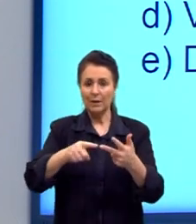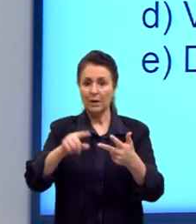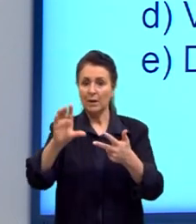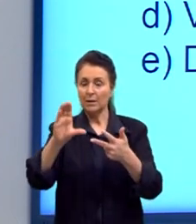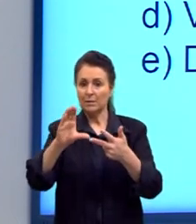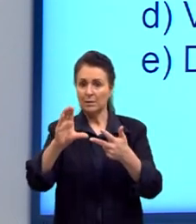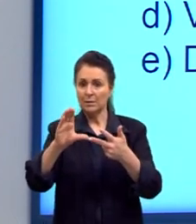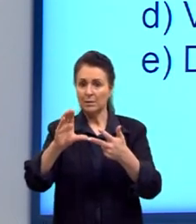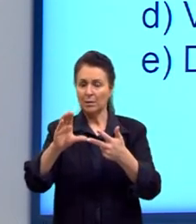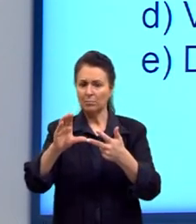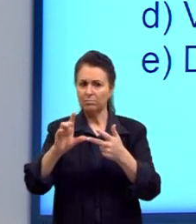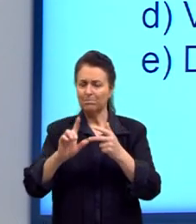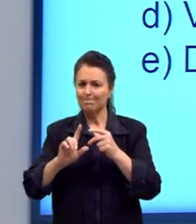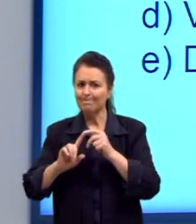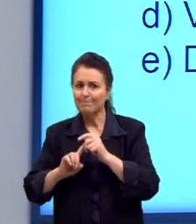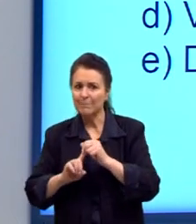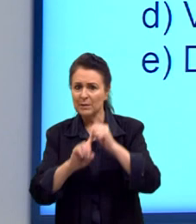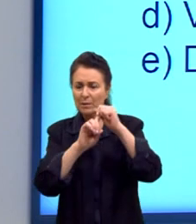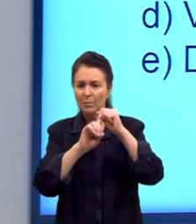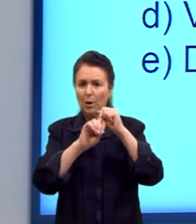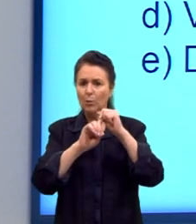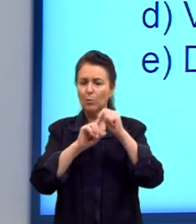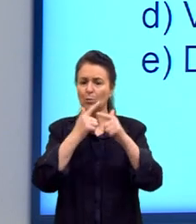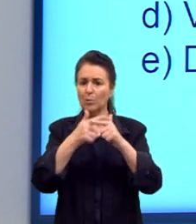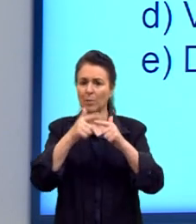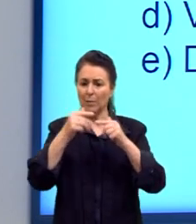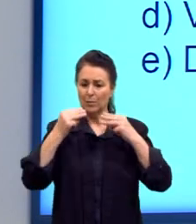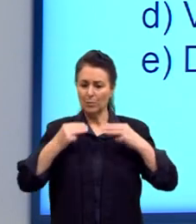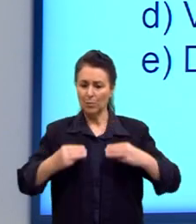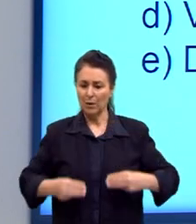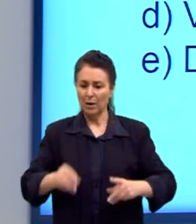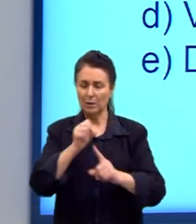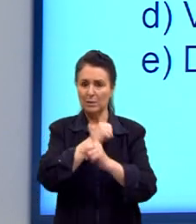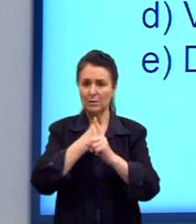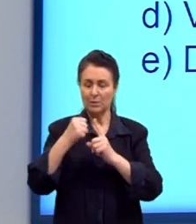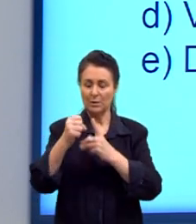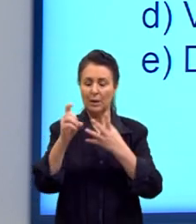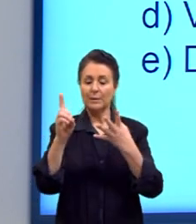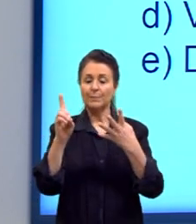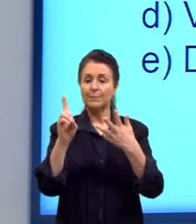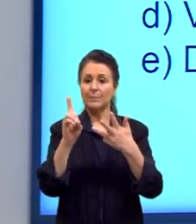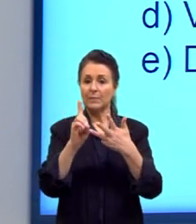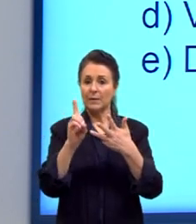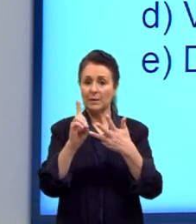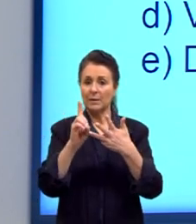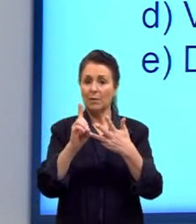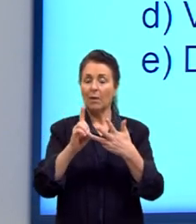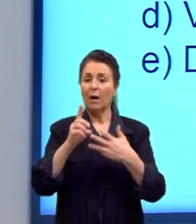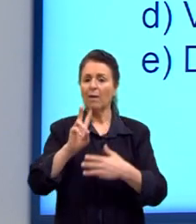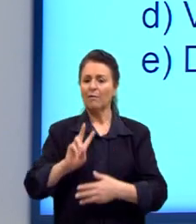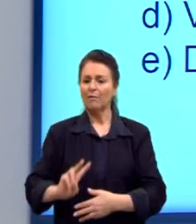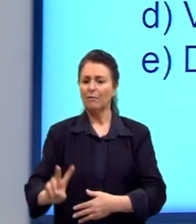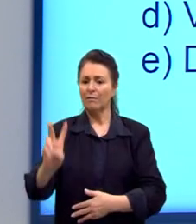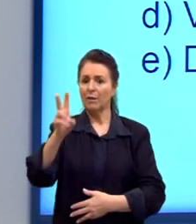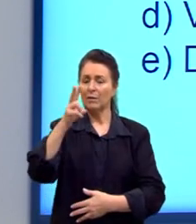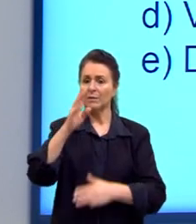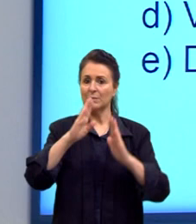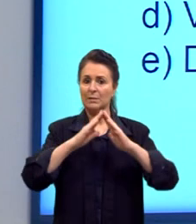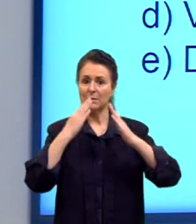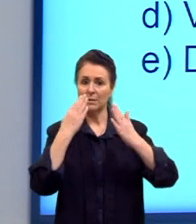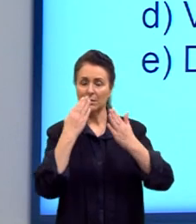ênfase nos problemas morais e sociais. D, valorização da igreja. E E,